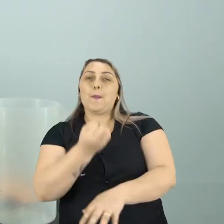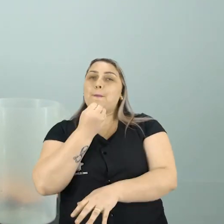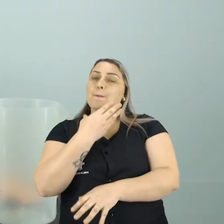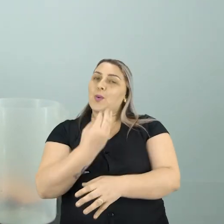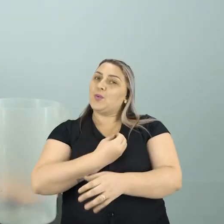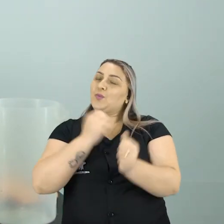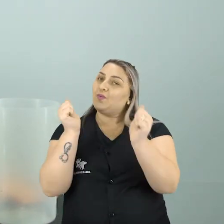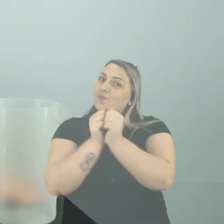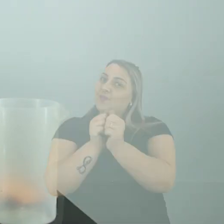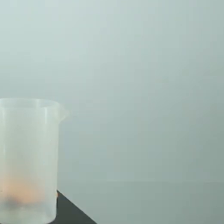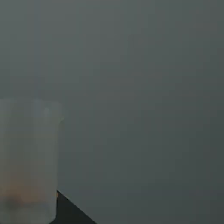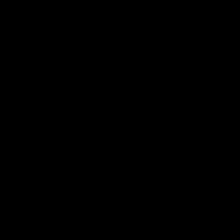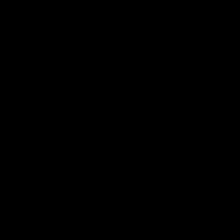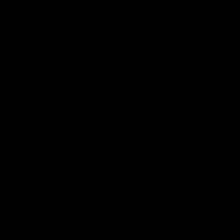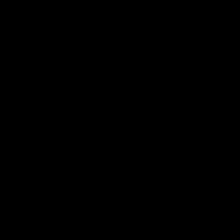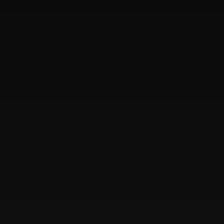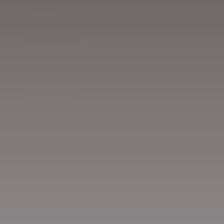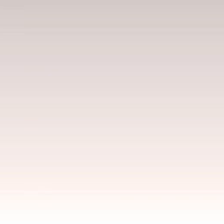bom Ter você comigo